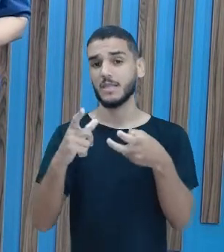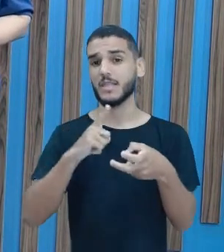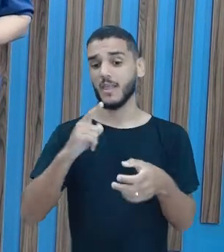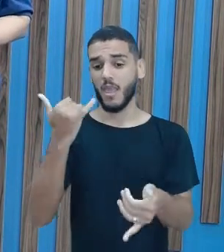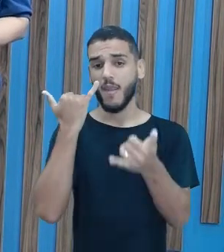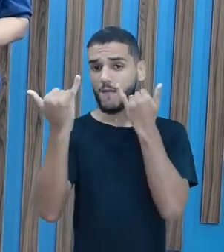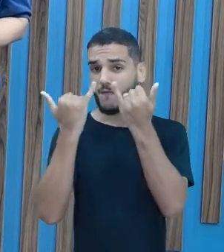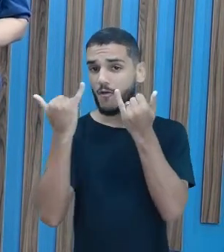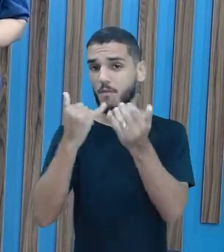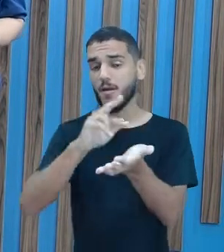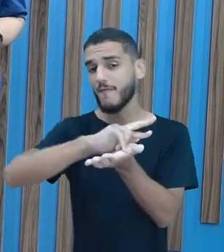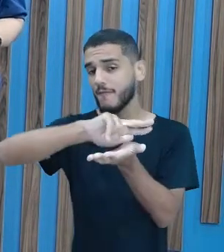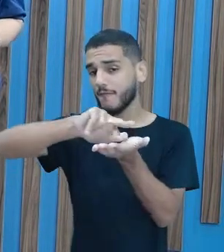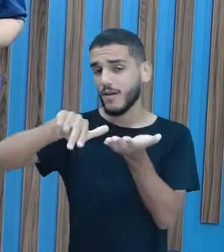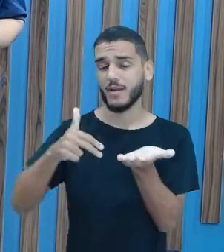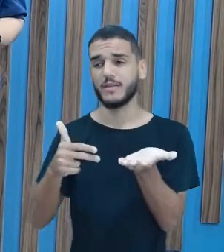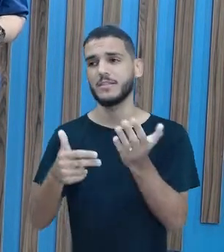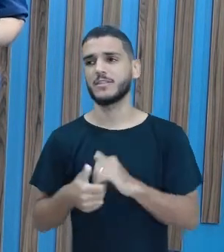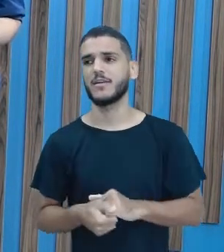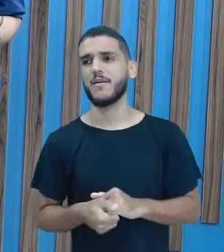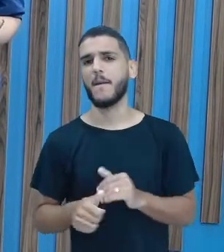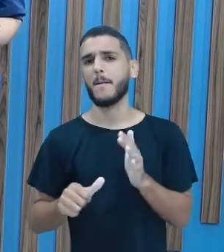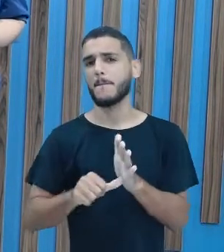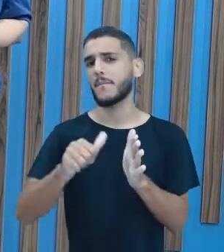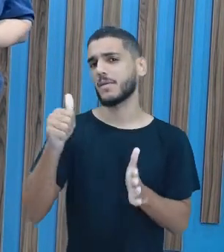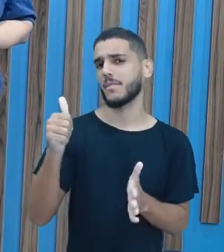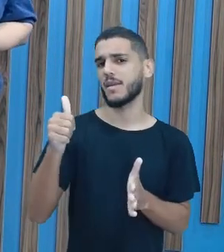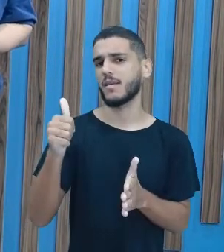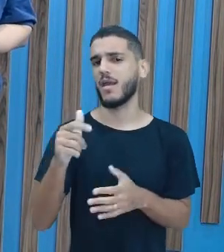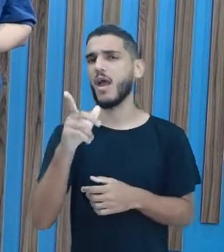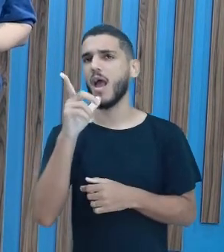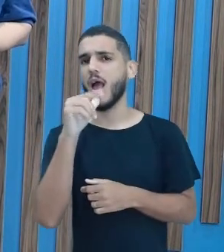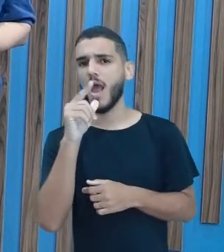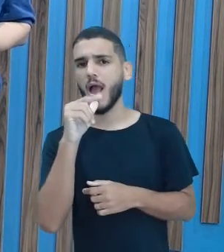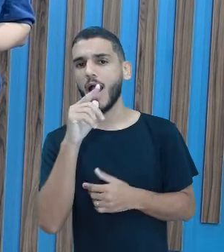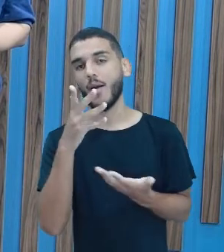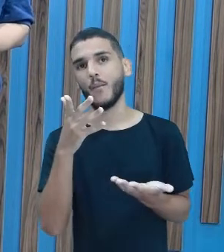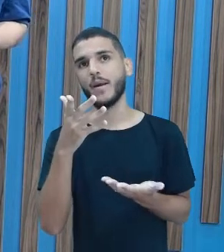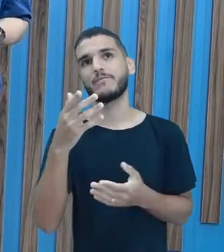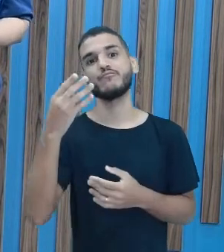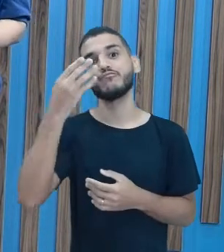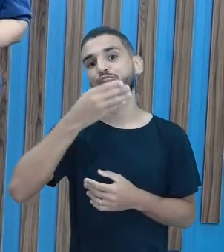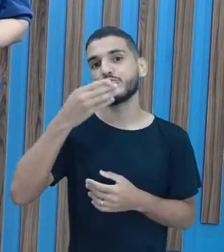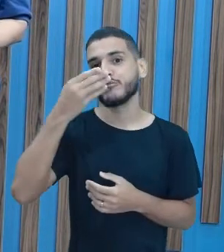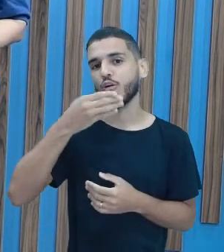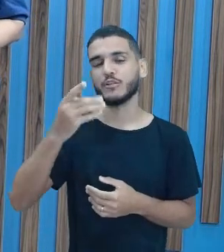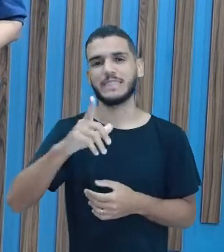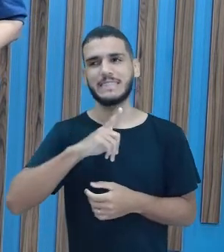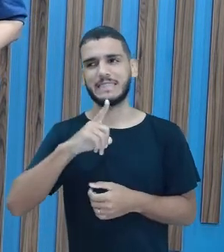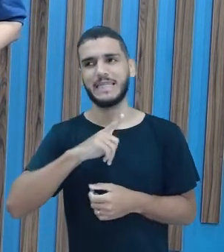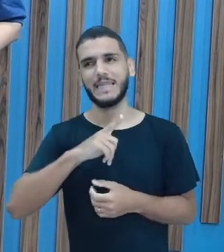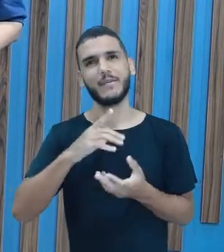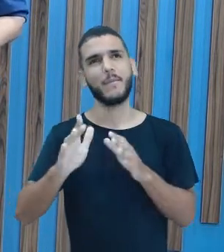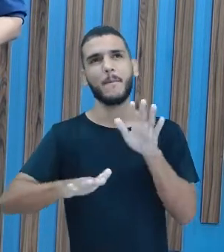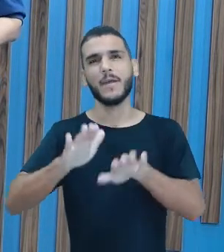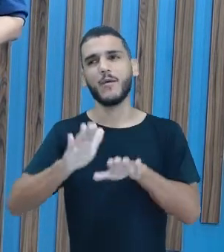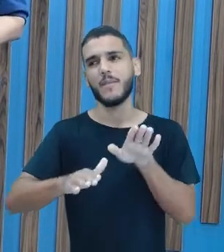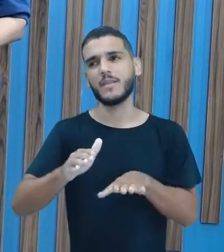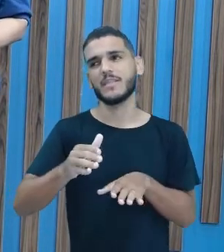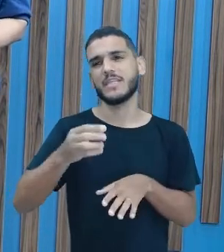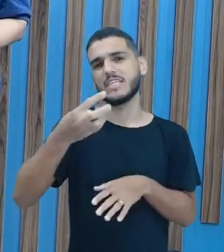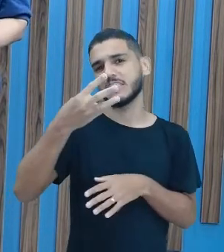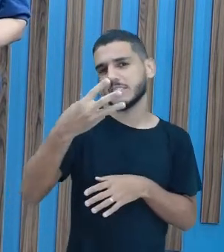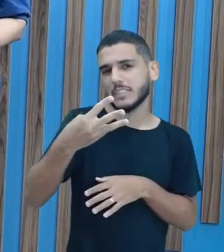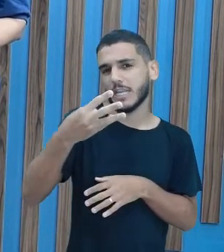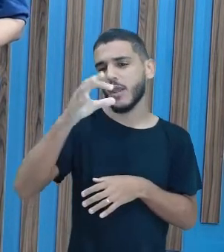informação para a gente, né? Primeiro, que água doce, a gente só tem cerca de 3% no